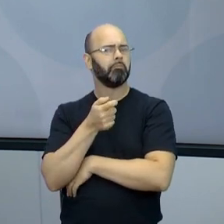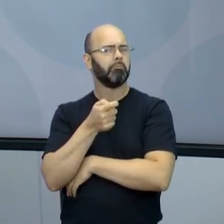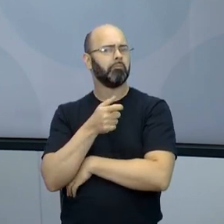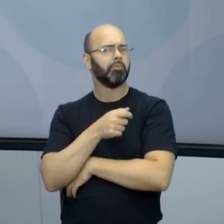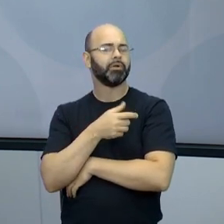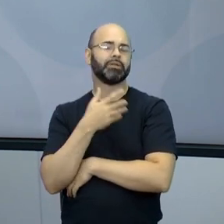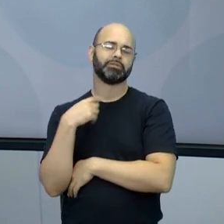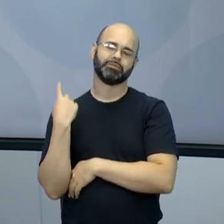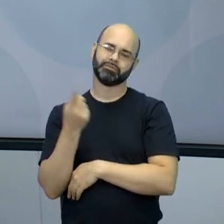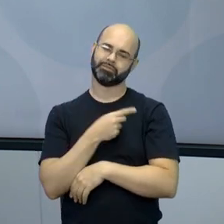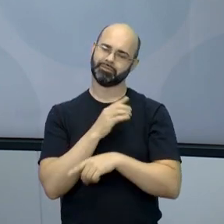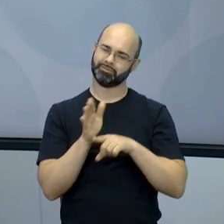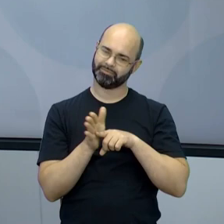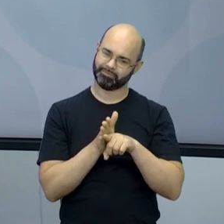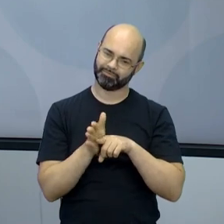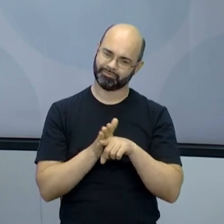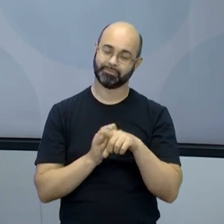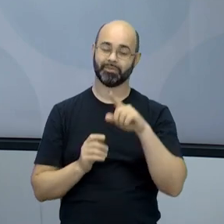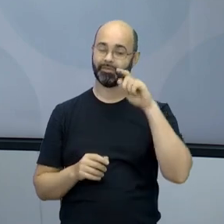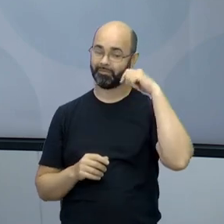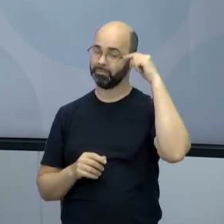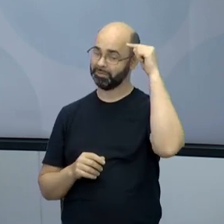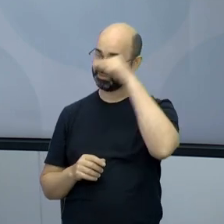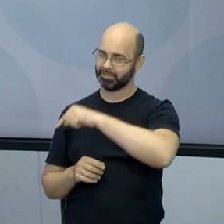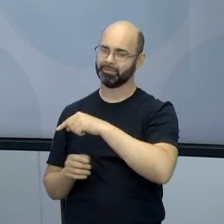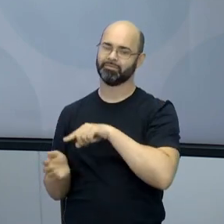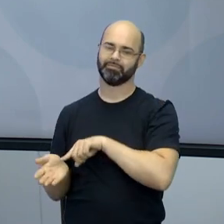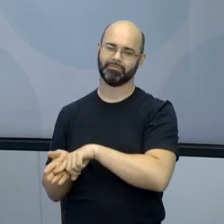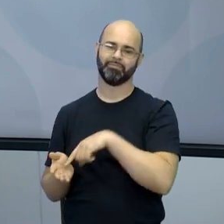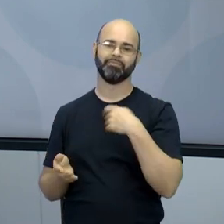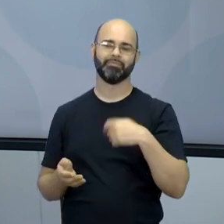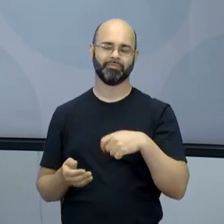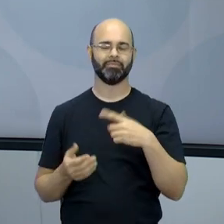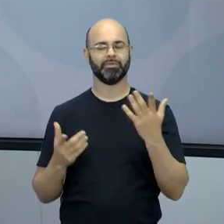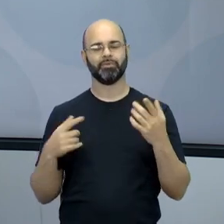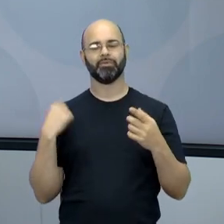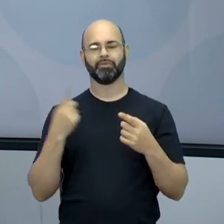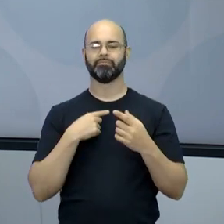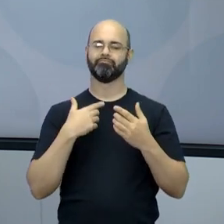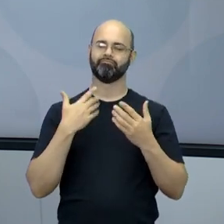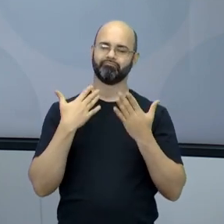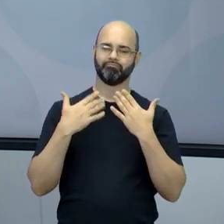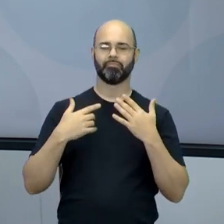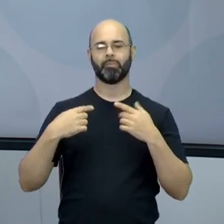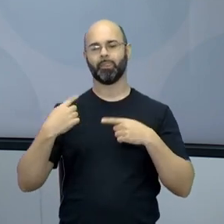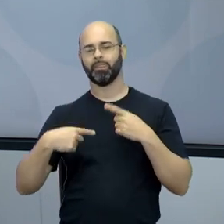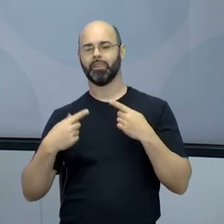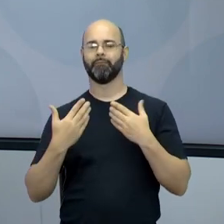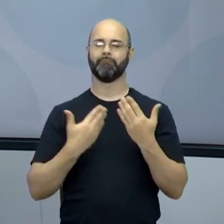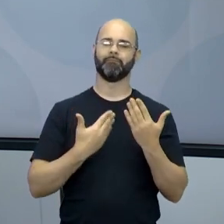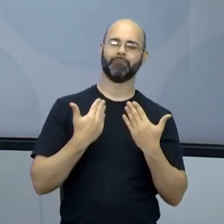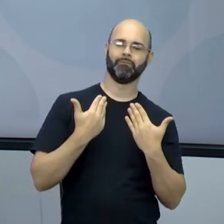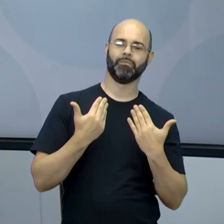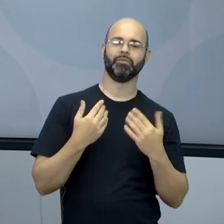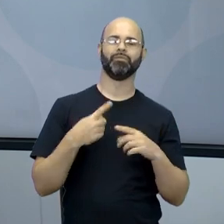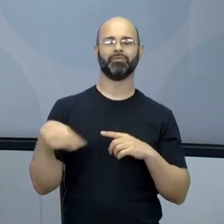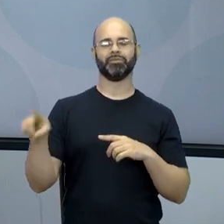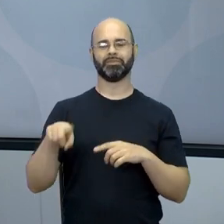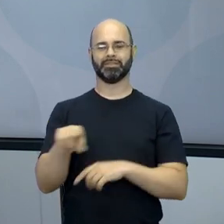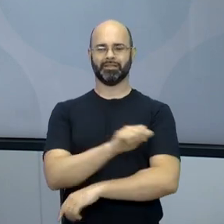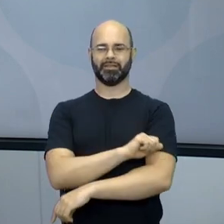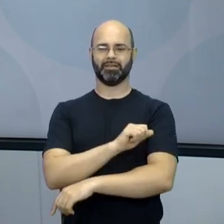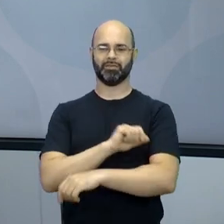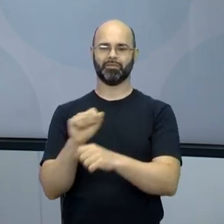pesquisa. E atrás de filmes assim. E é esse debate que é proposto aqui agora. Porque os alunos estão montando uma filmoteca. Sim.